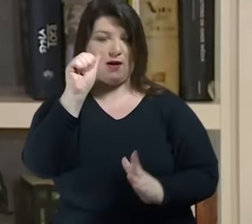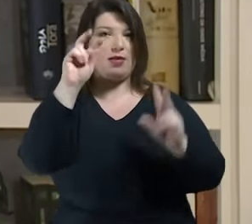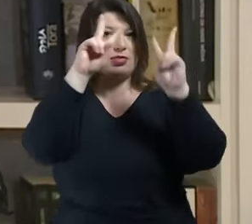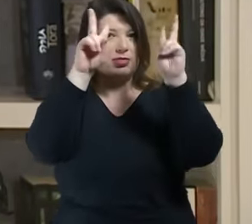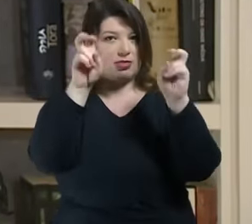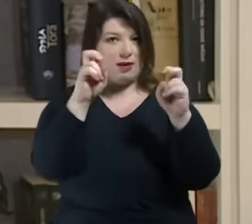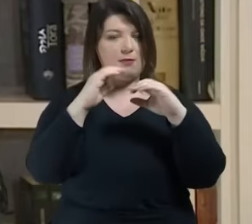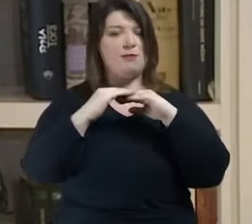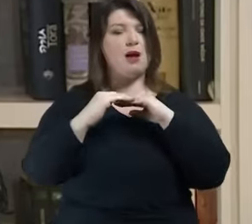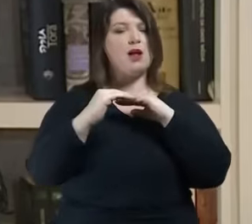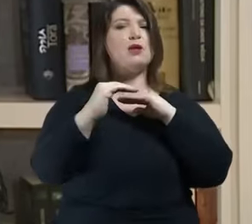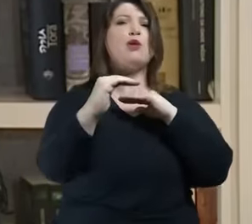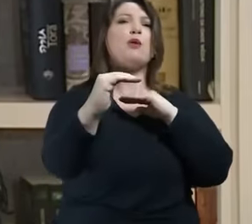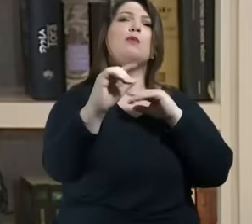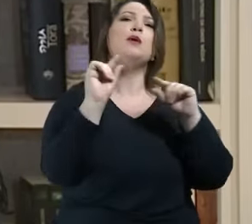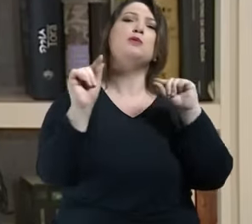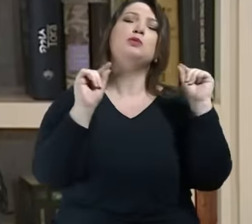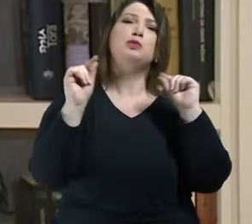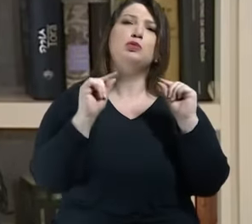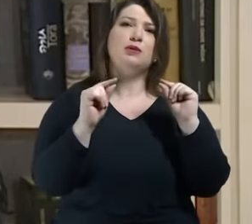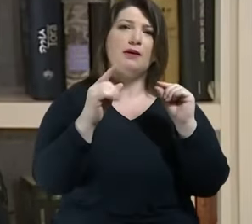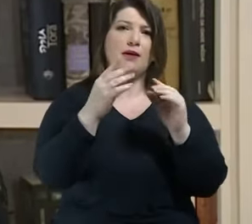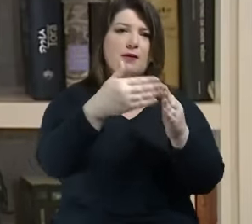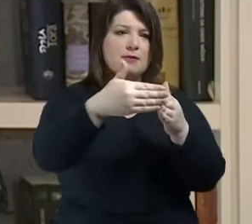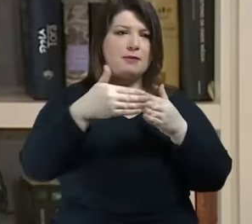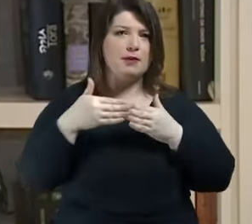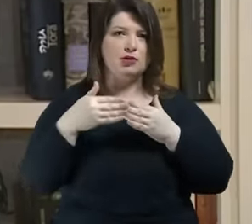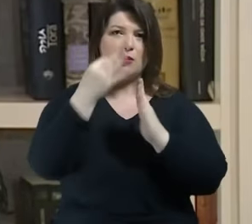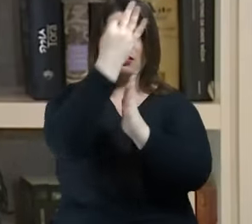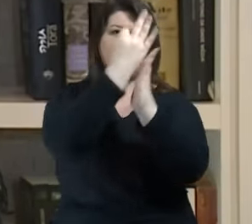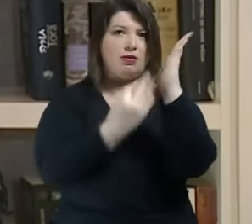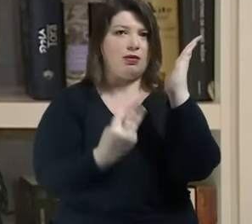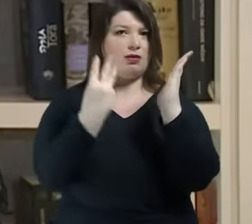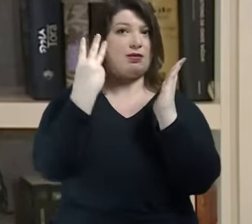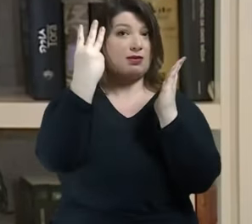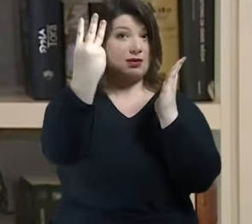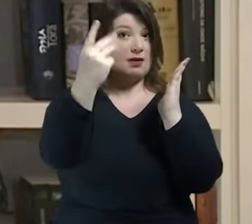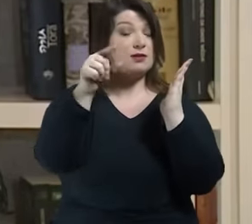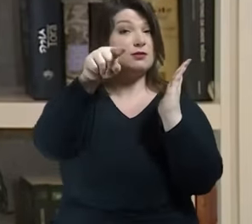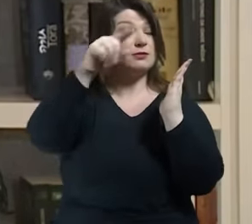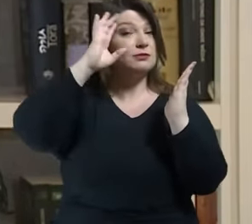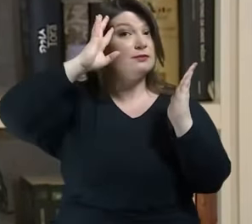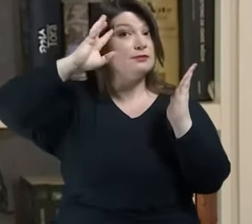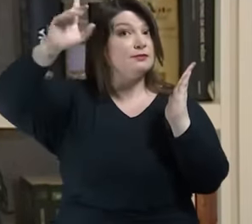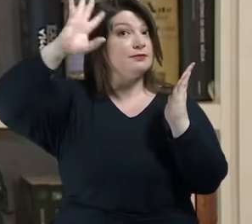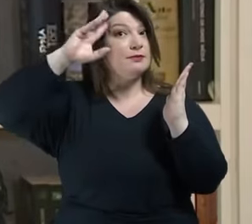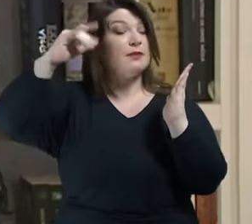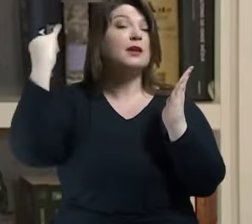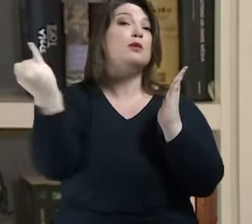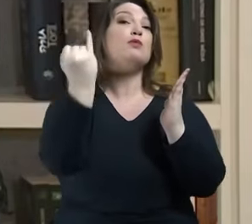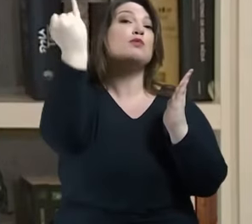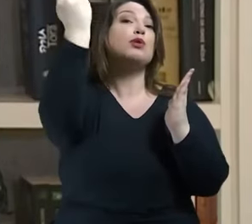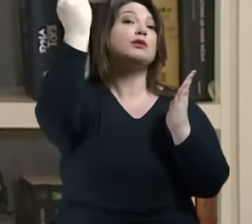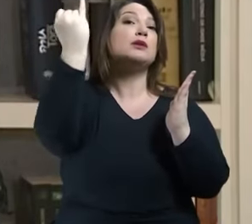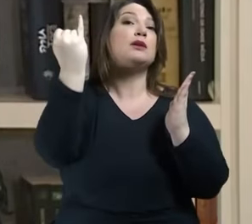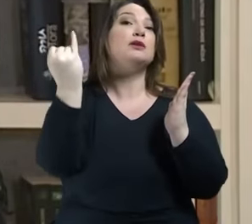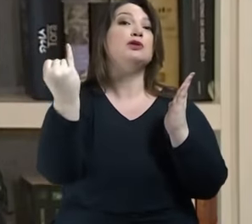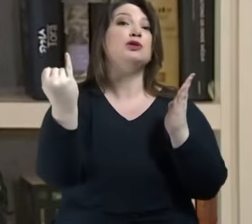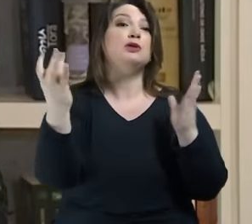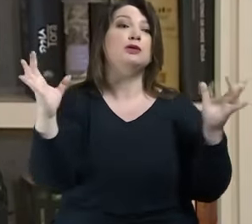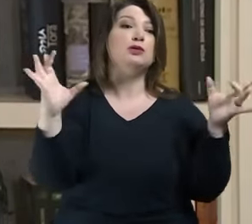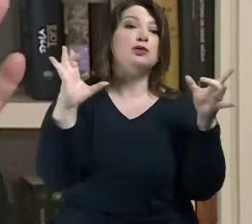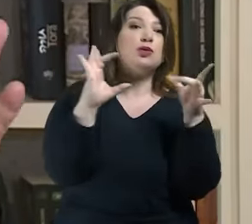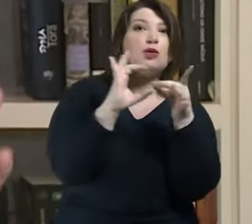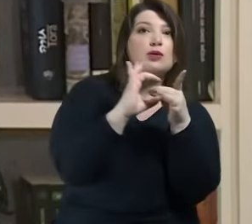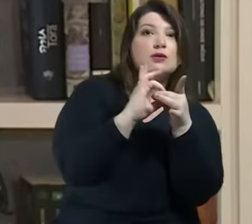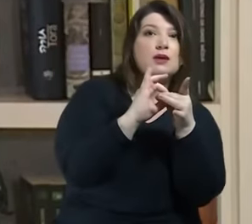e eu queria então pedir que esse terceiro texto nos fizesse pensar sobre a importância de associar aquilo